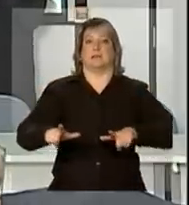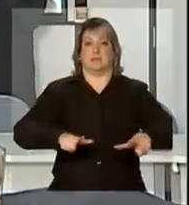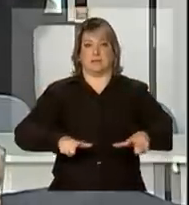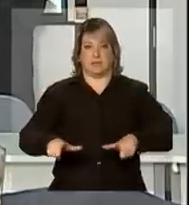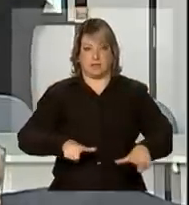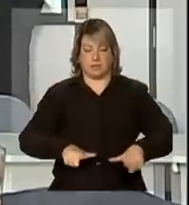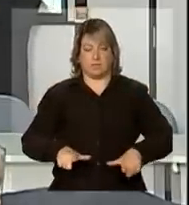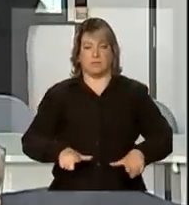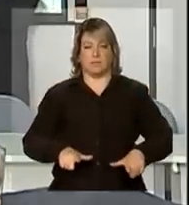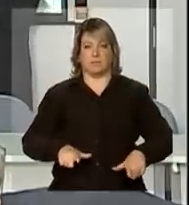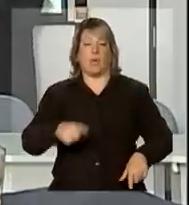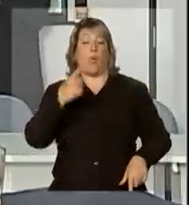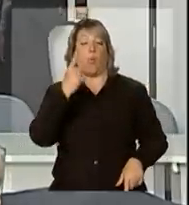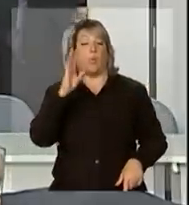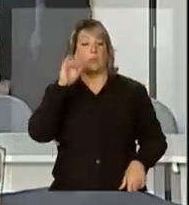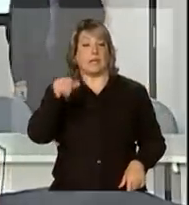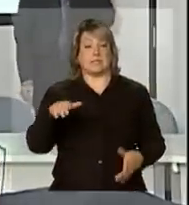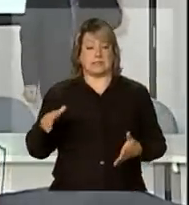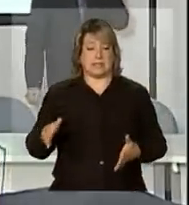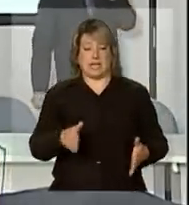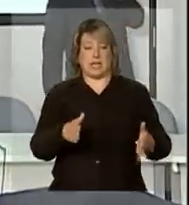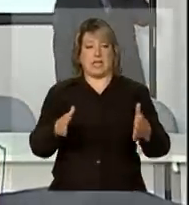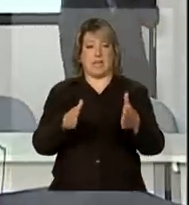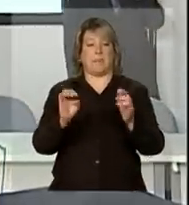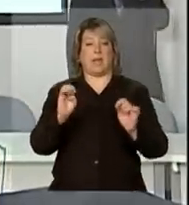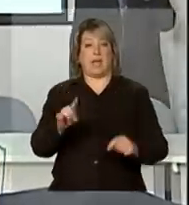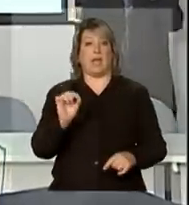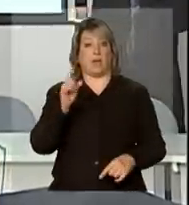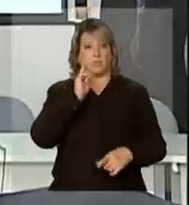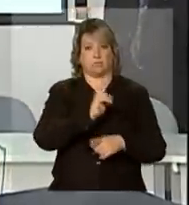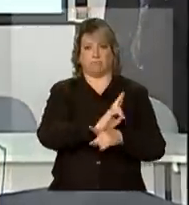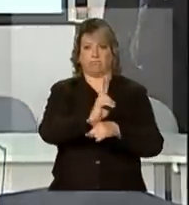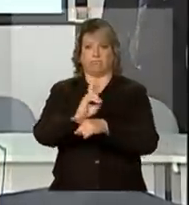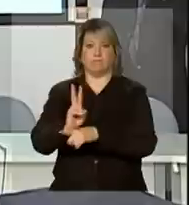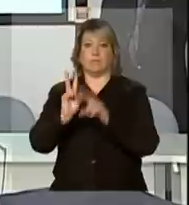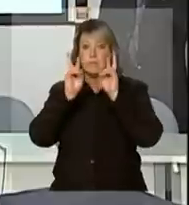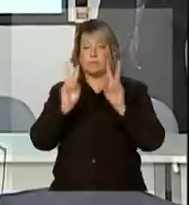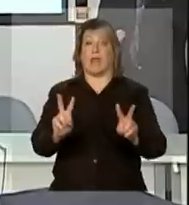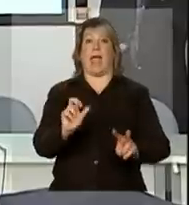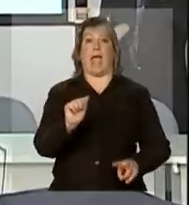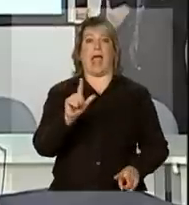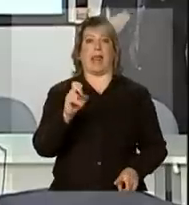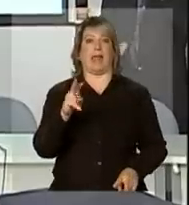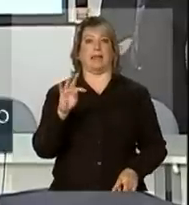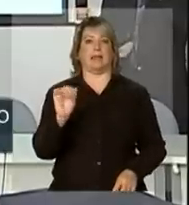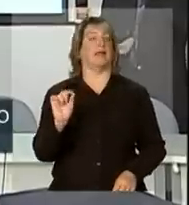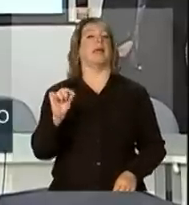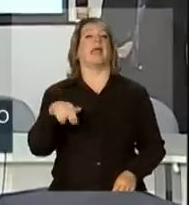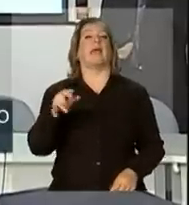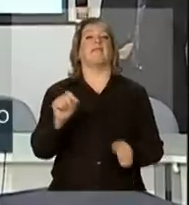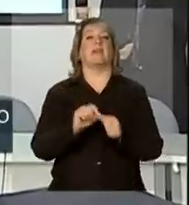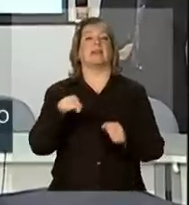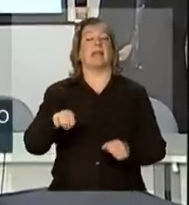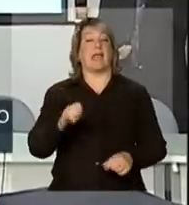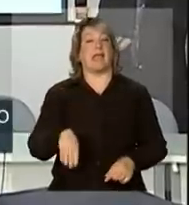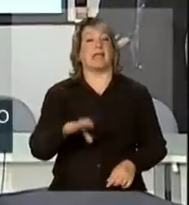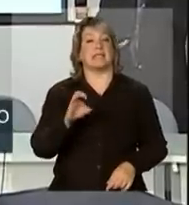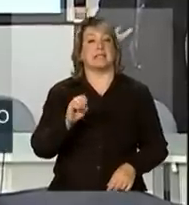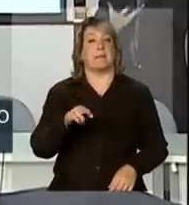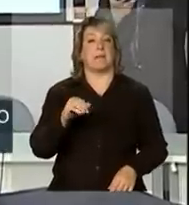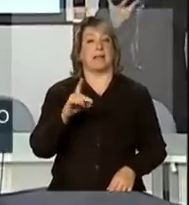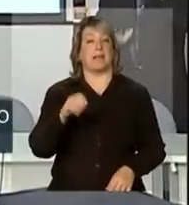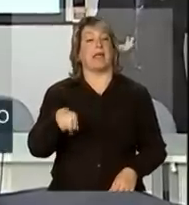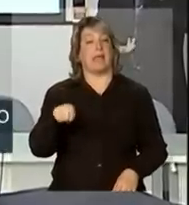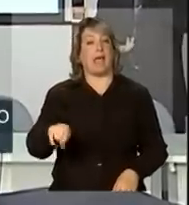E um desses caminhos é para o monitoramento e alerta que quem faz isso é o Semadem. O